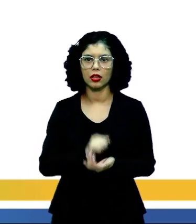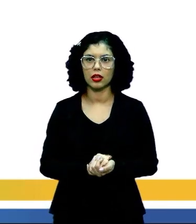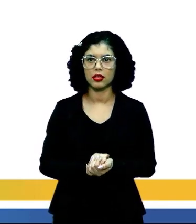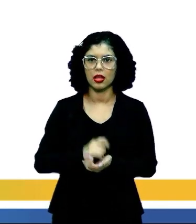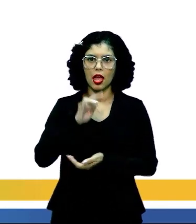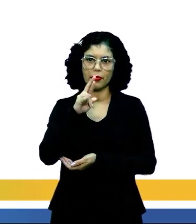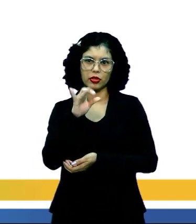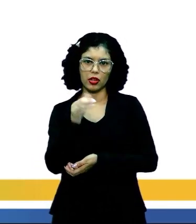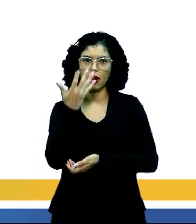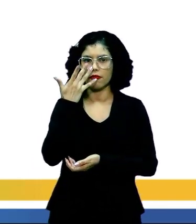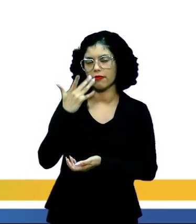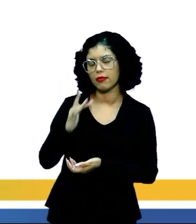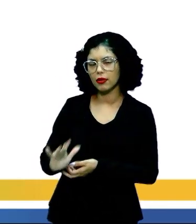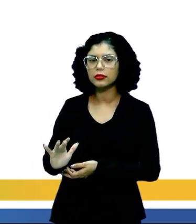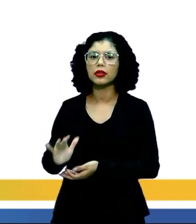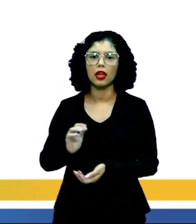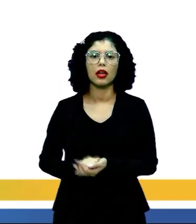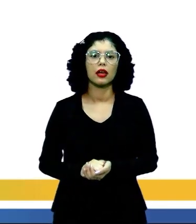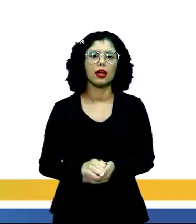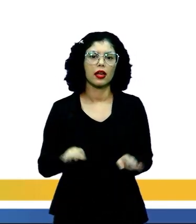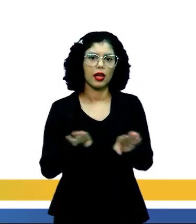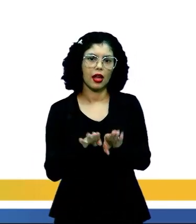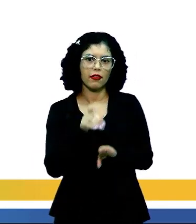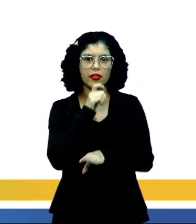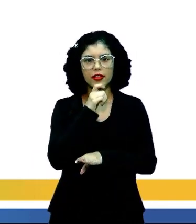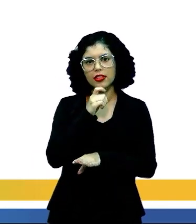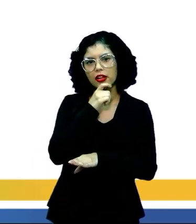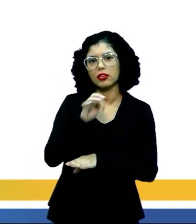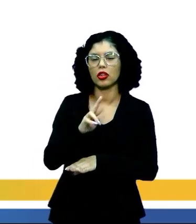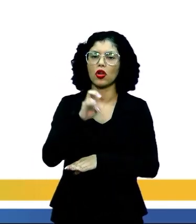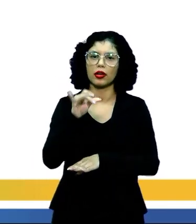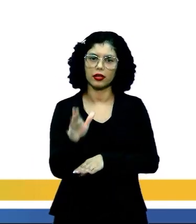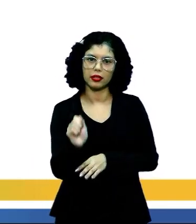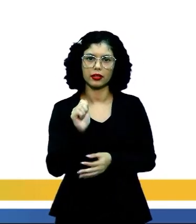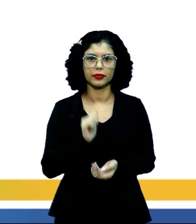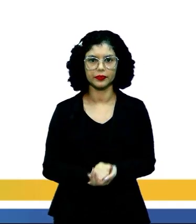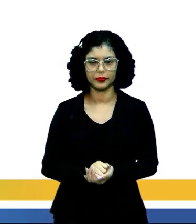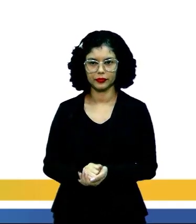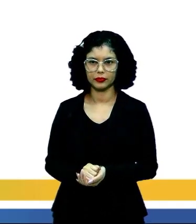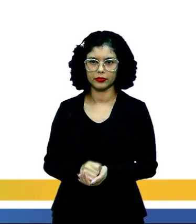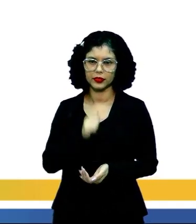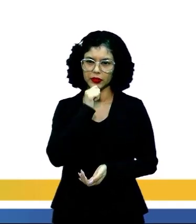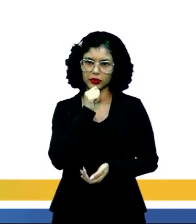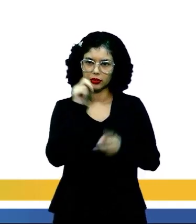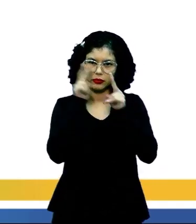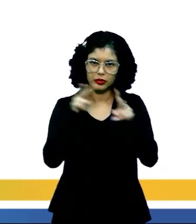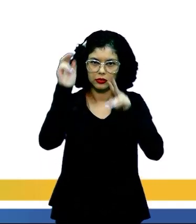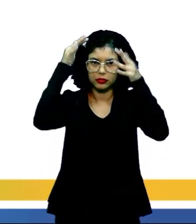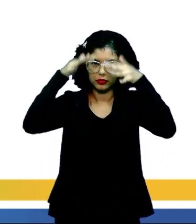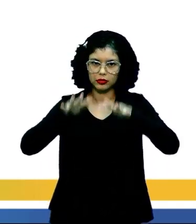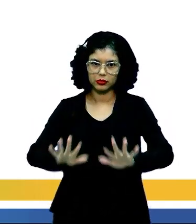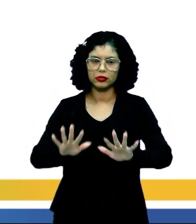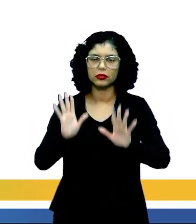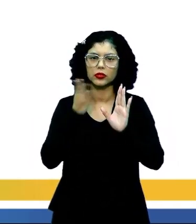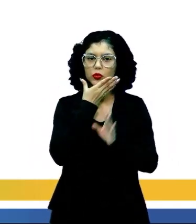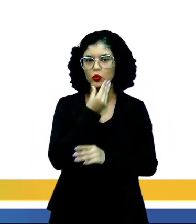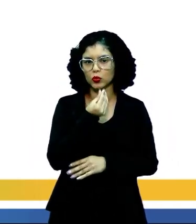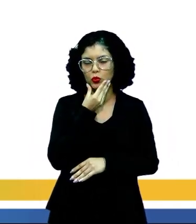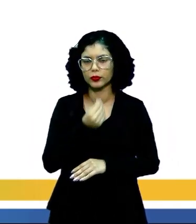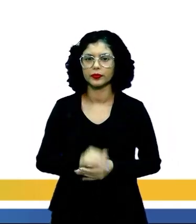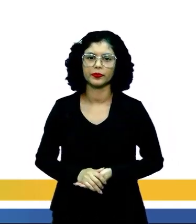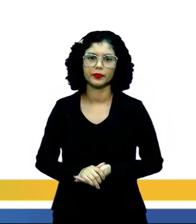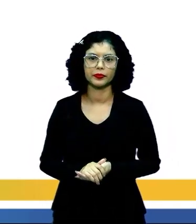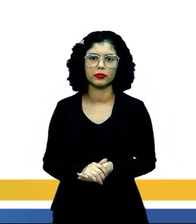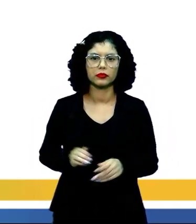epigênesis da infância e frialdade inorgânica, que restitui a visão naturalista do homem.